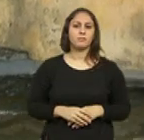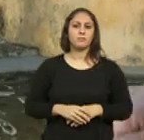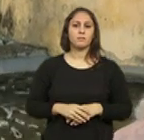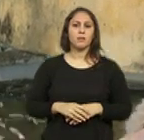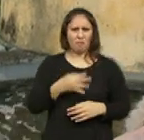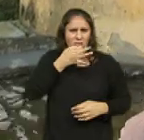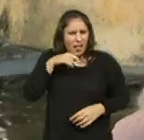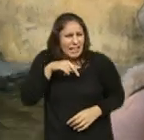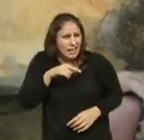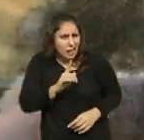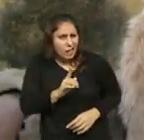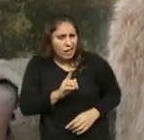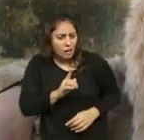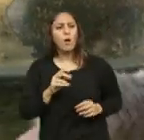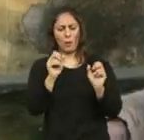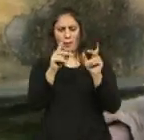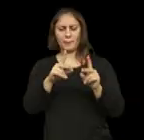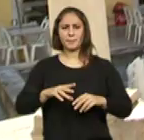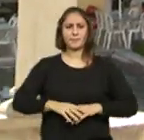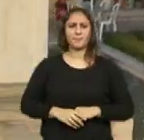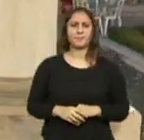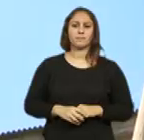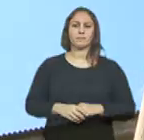Tomas, falamos aqui? Ok.